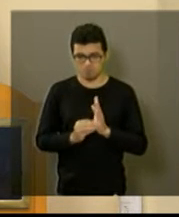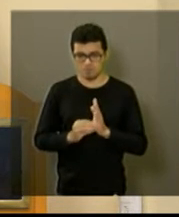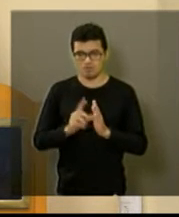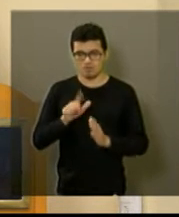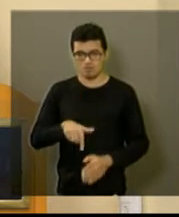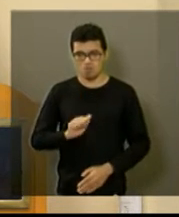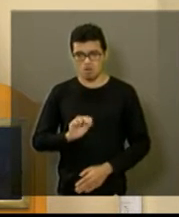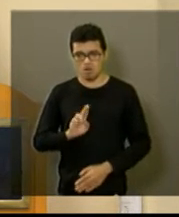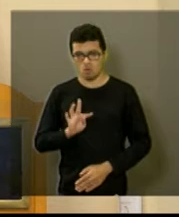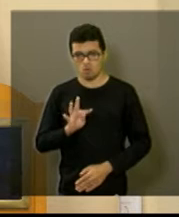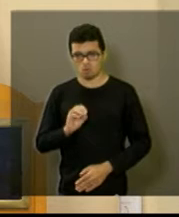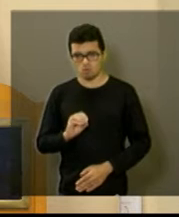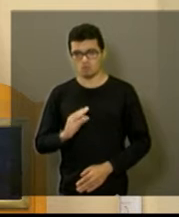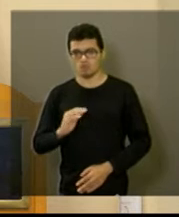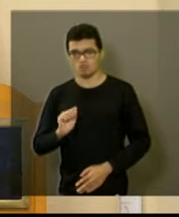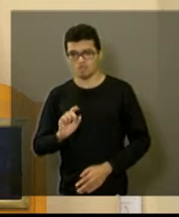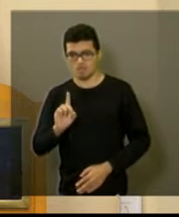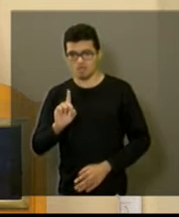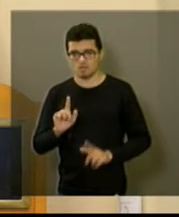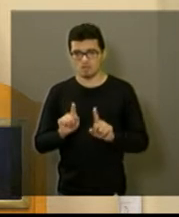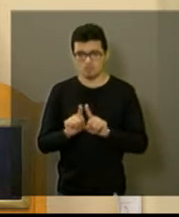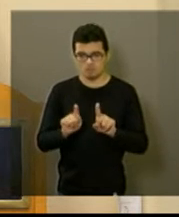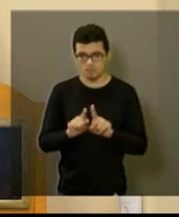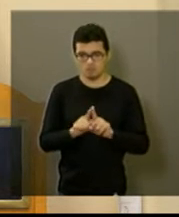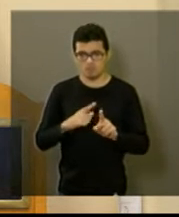e a manutenção da impressora